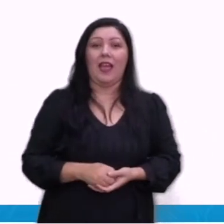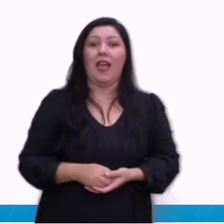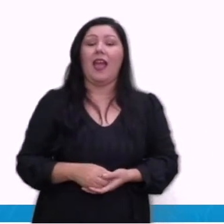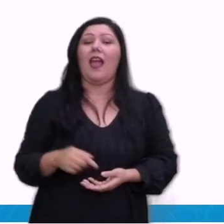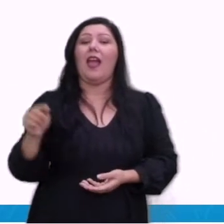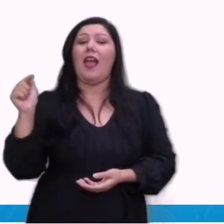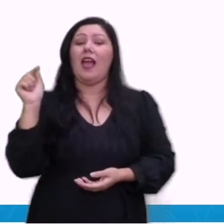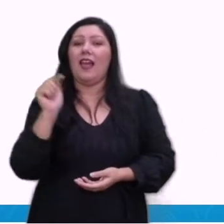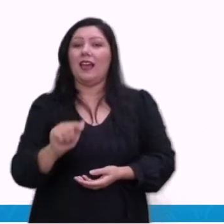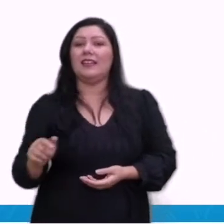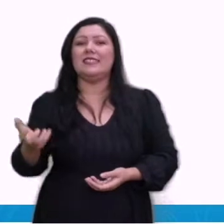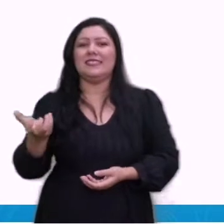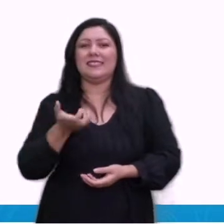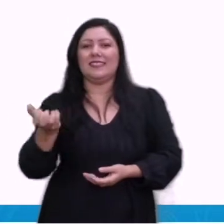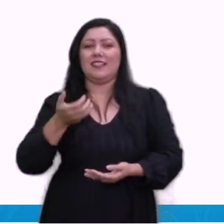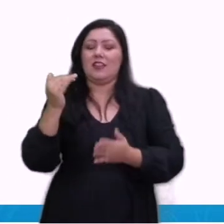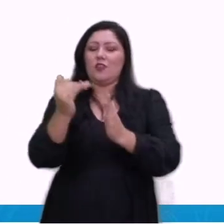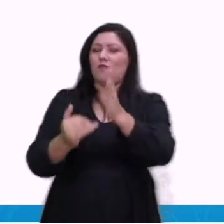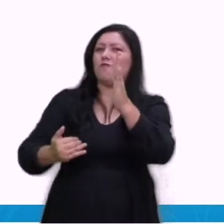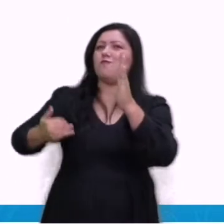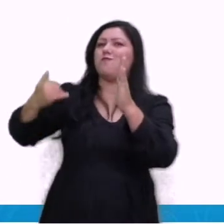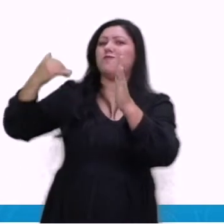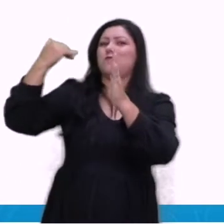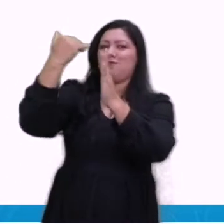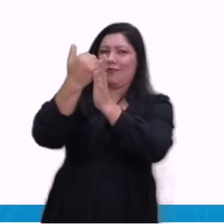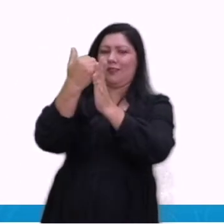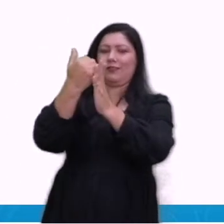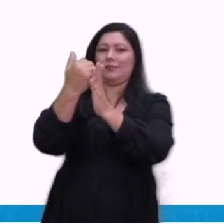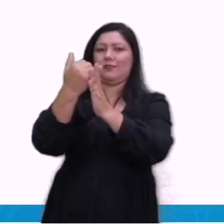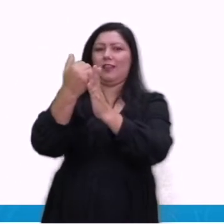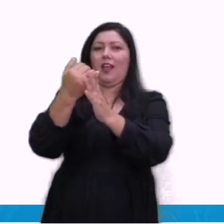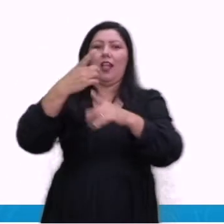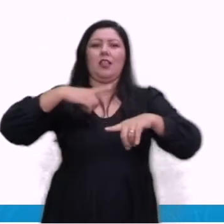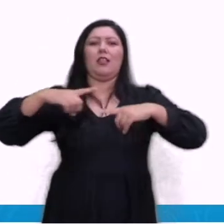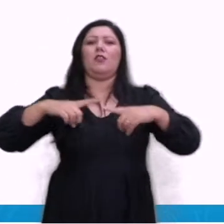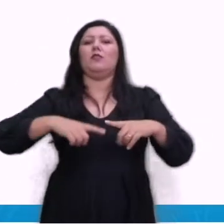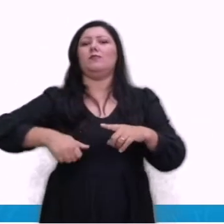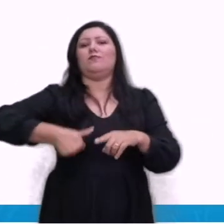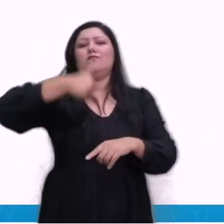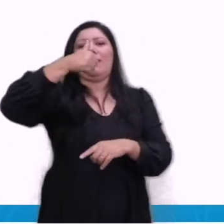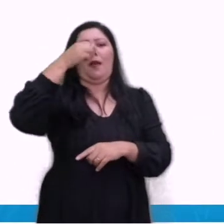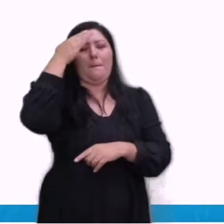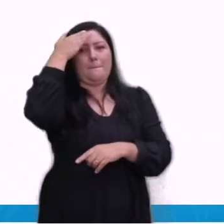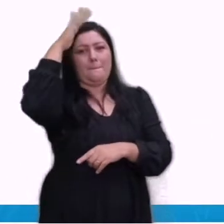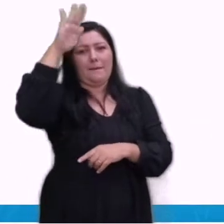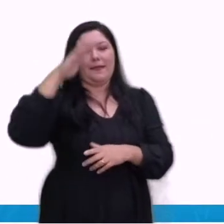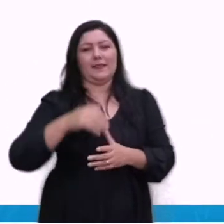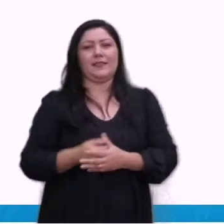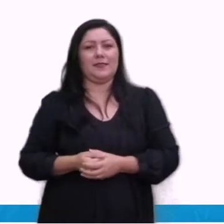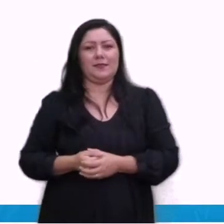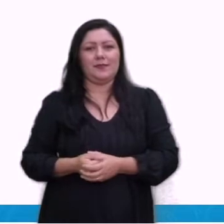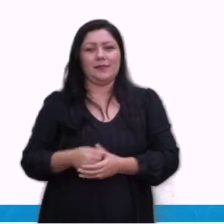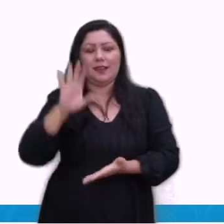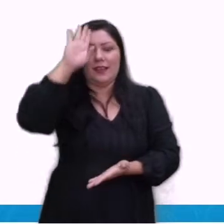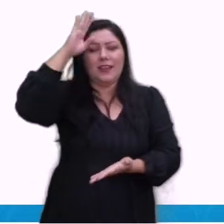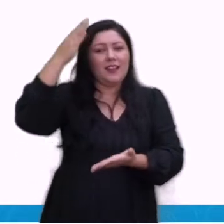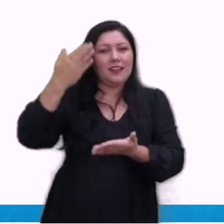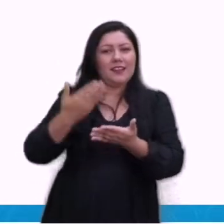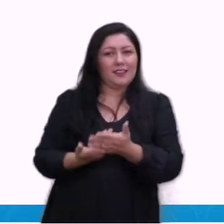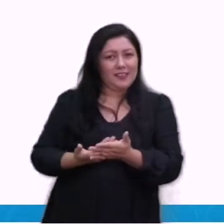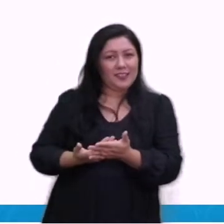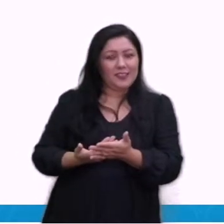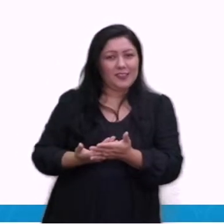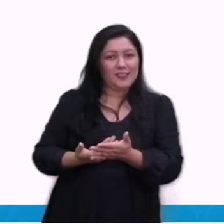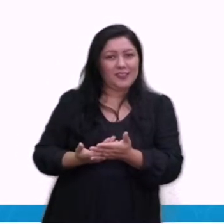alcançar a condição de potências hegemônicas e acreditavam que a forma para se conseguir tal